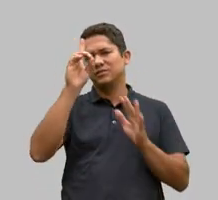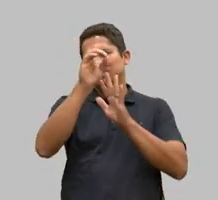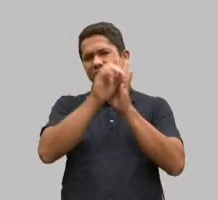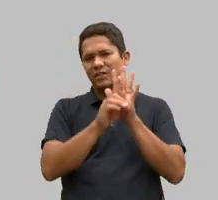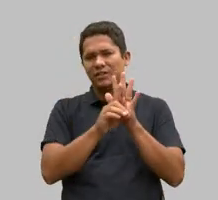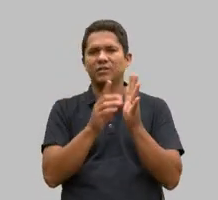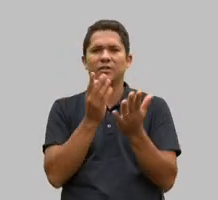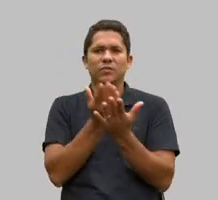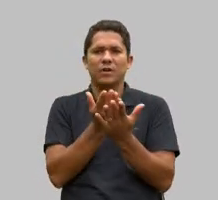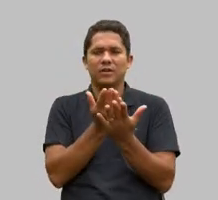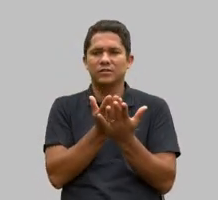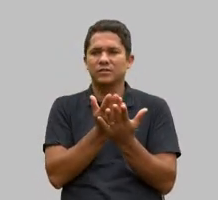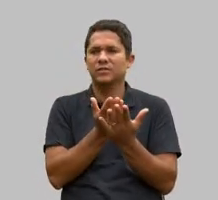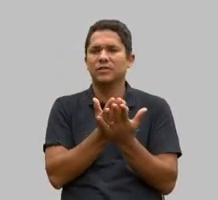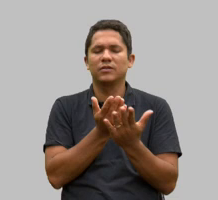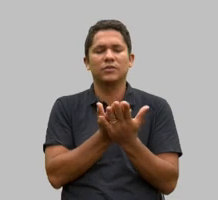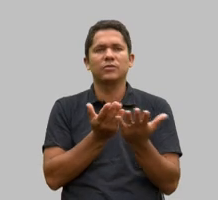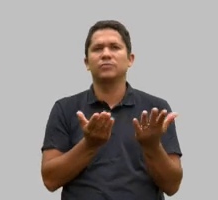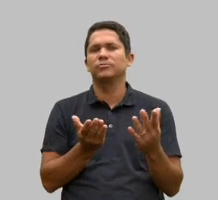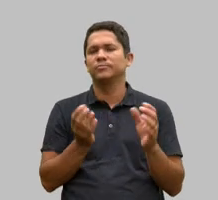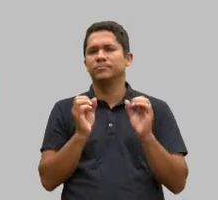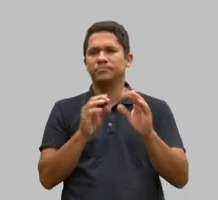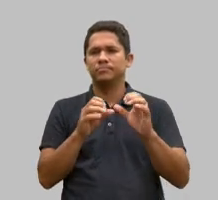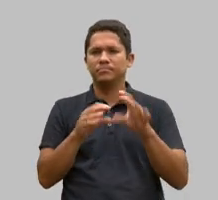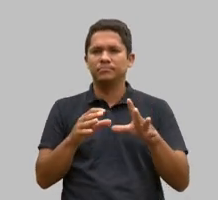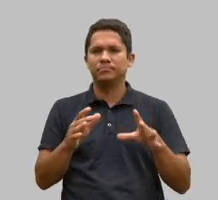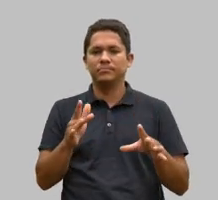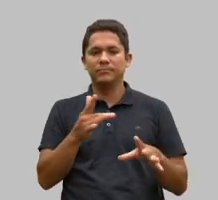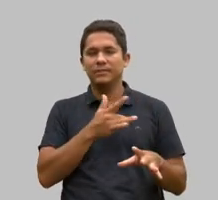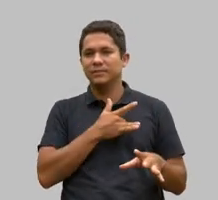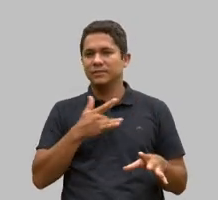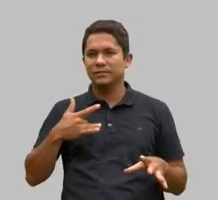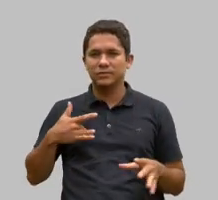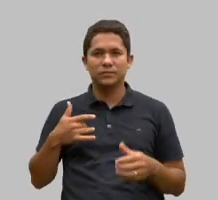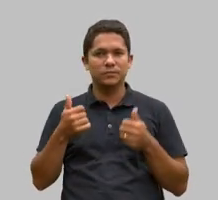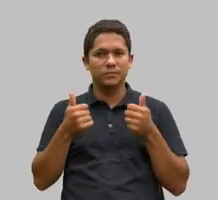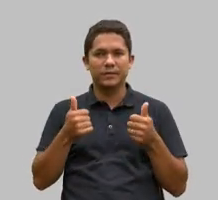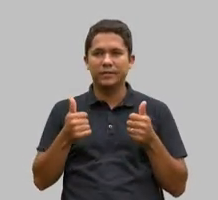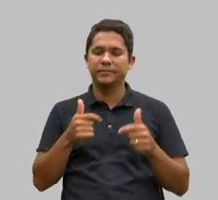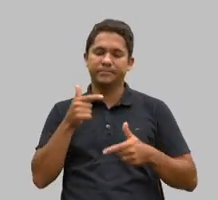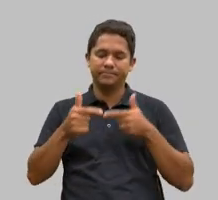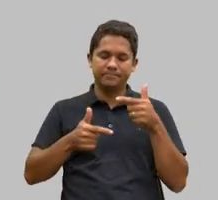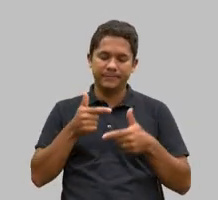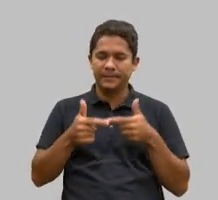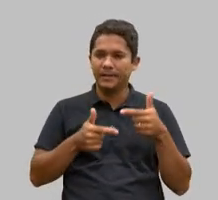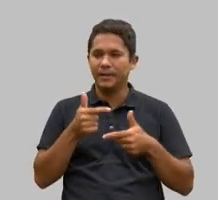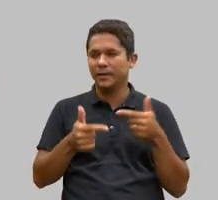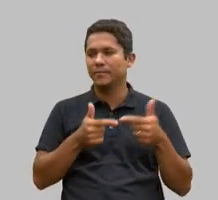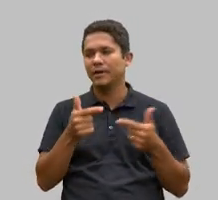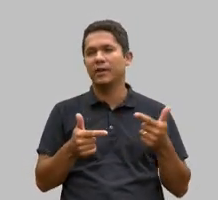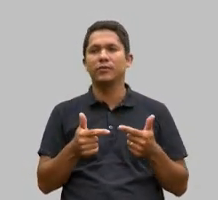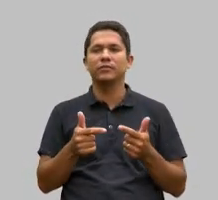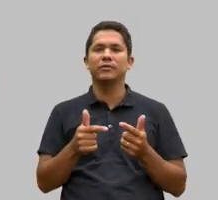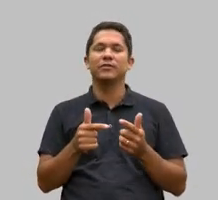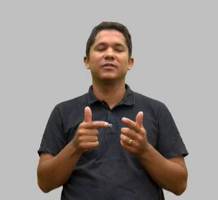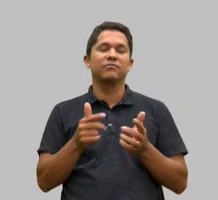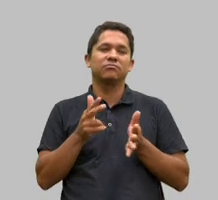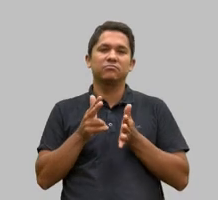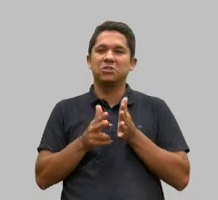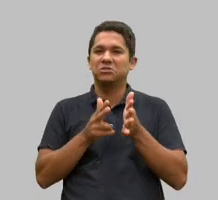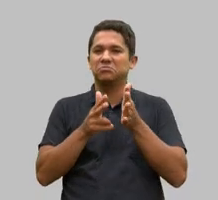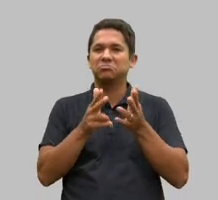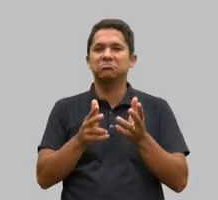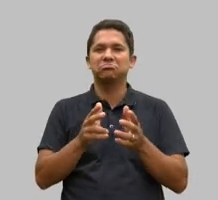adequada, ao acesso ao trabalho, como foi dito pelo deputado, ao transporte público, à segurança, tudo isso.